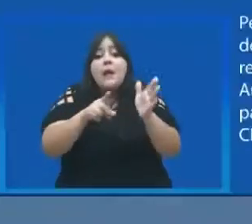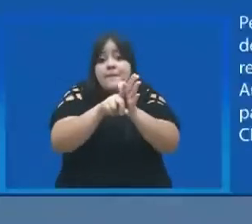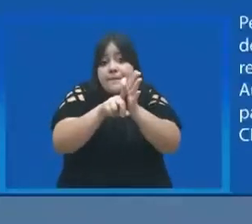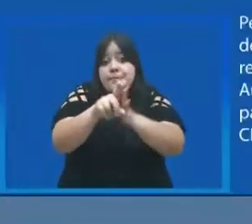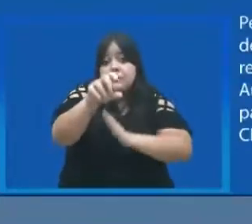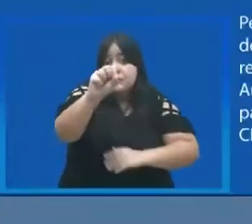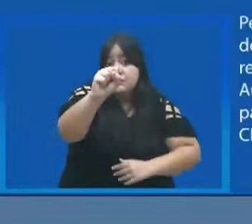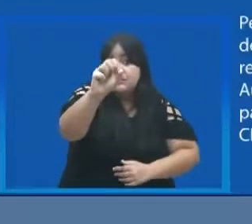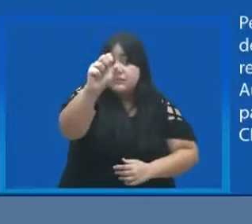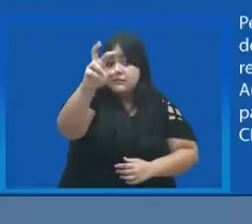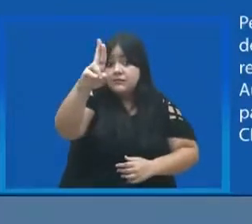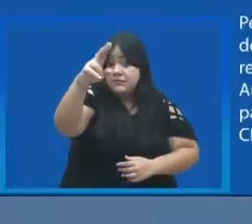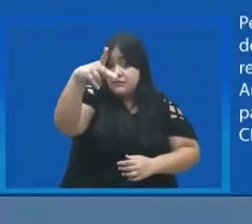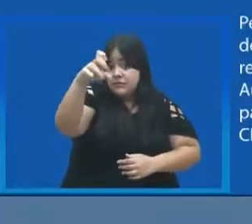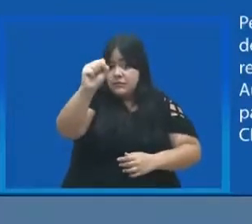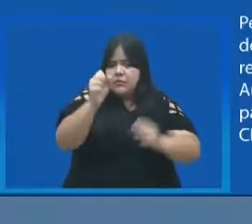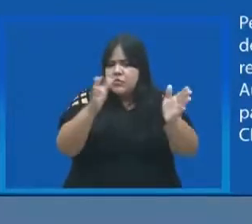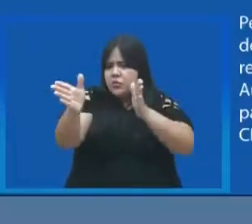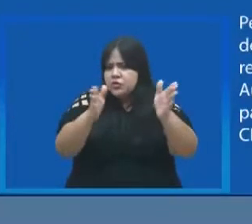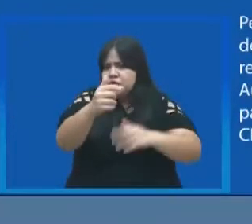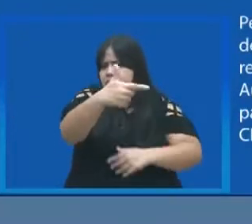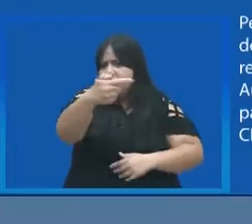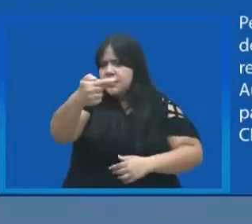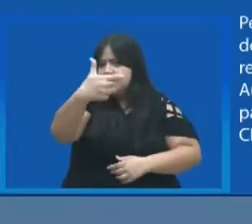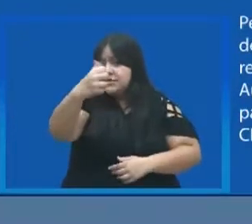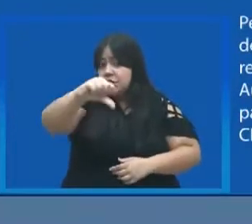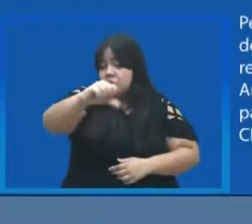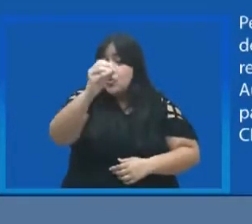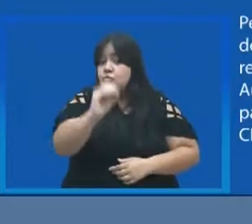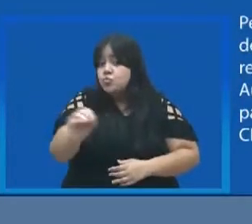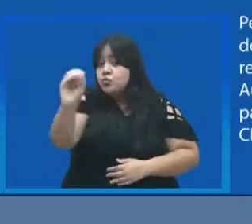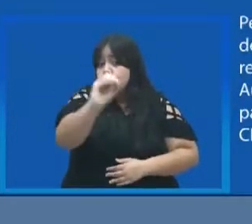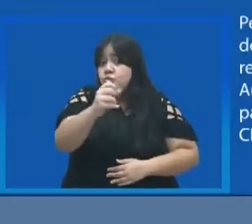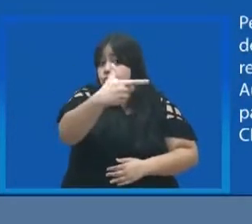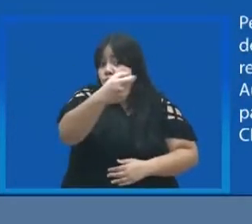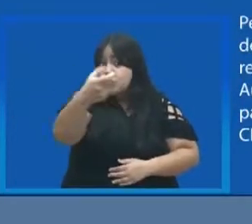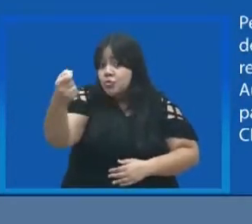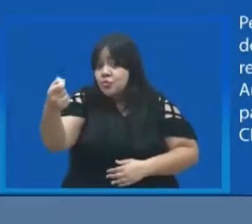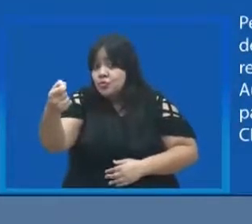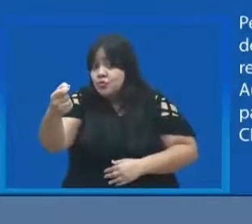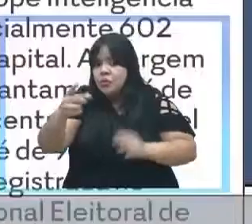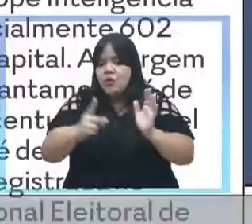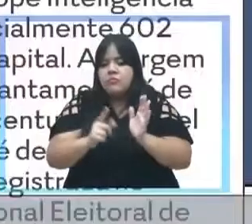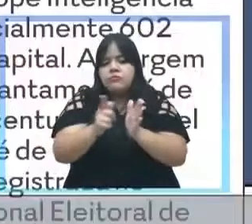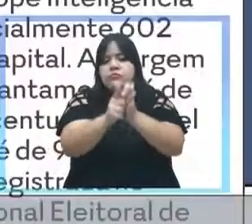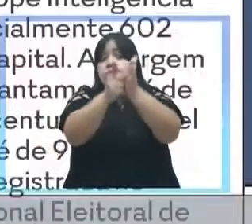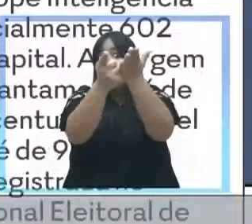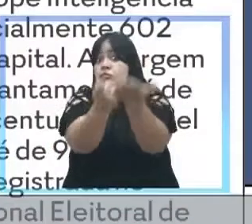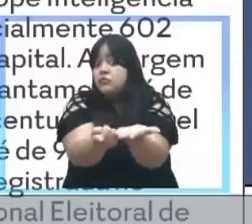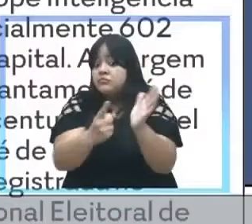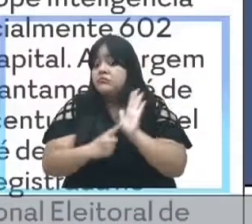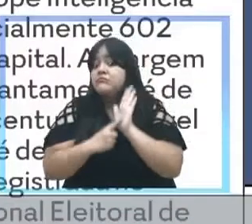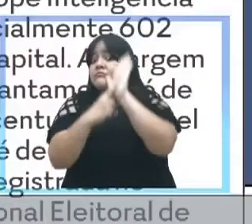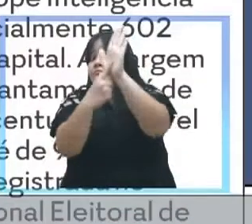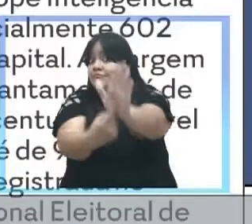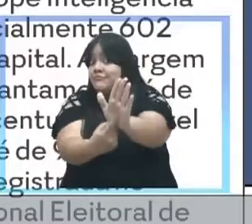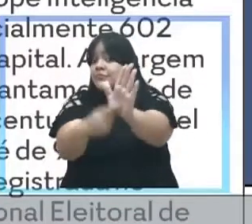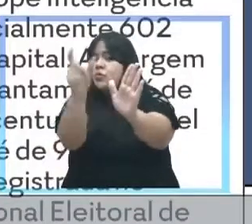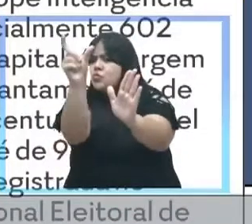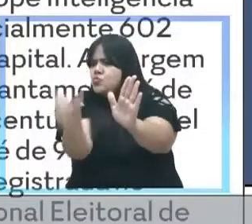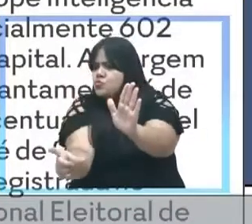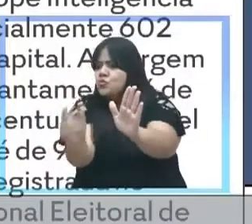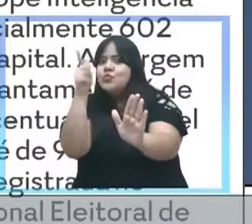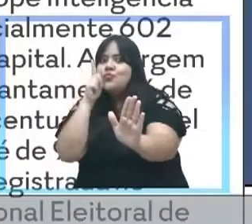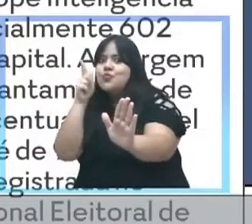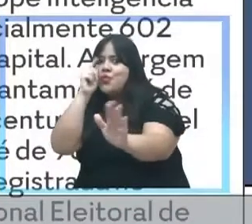Pesquisa Serpes realizada entre os dias 17 e 19 de outubro de 2020. Publicada no jornal O Popular,